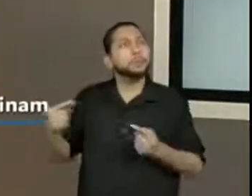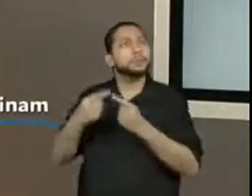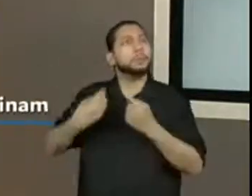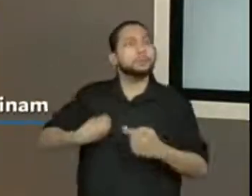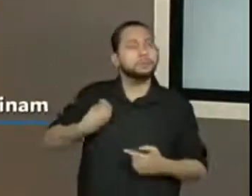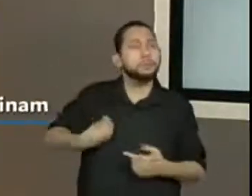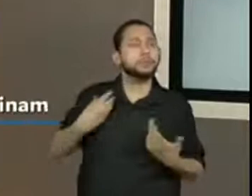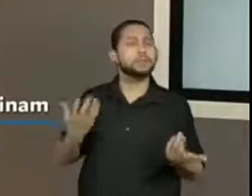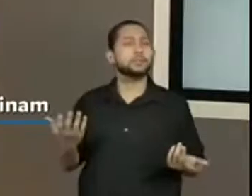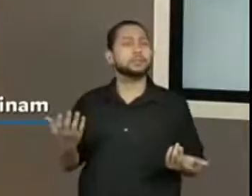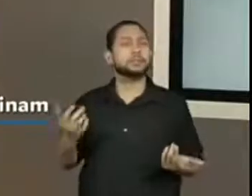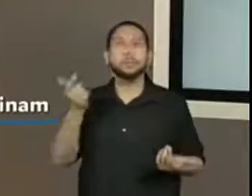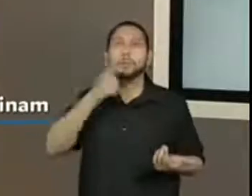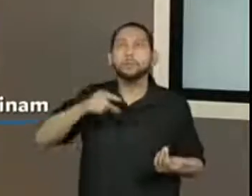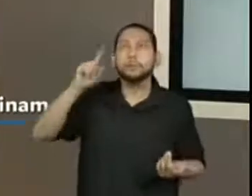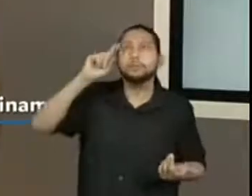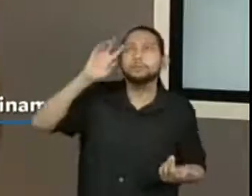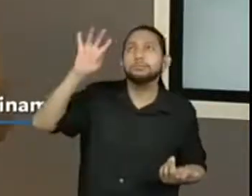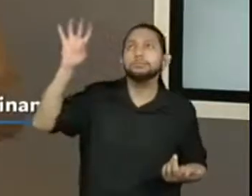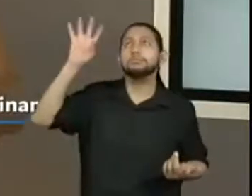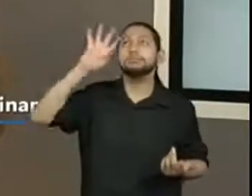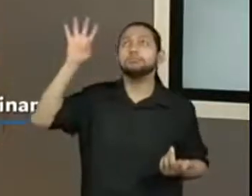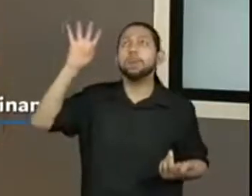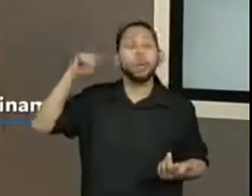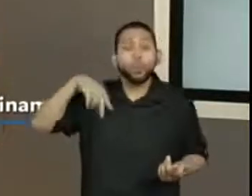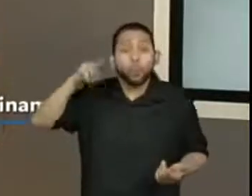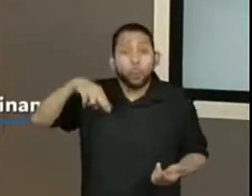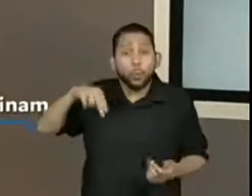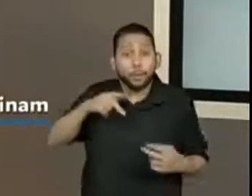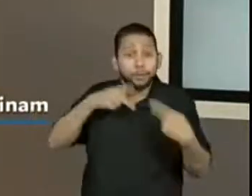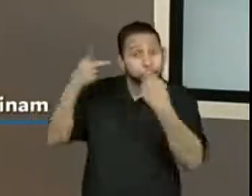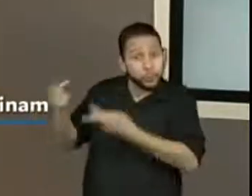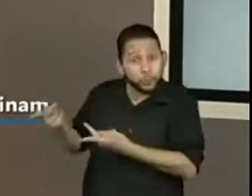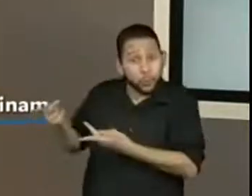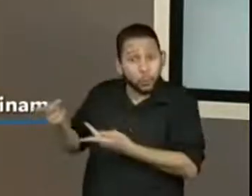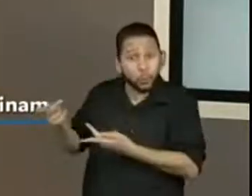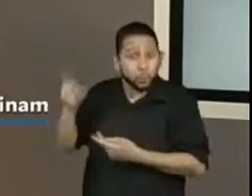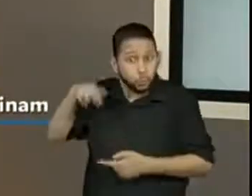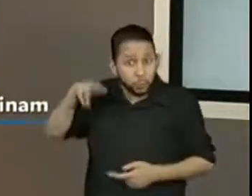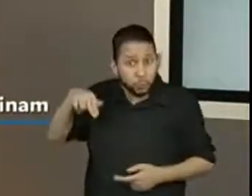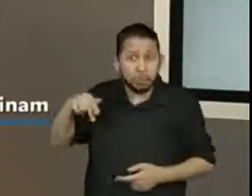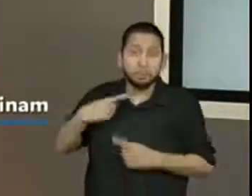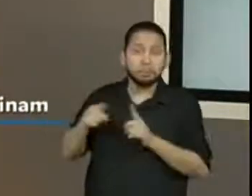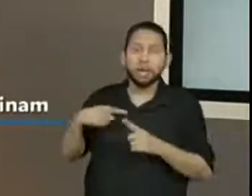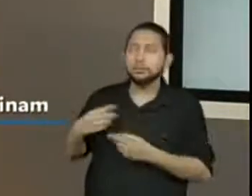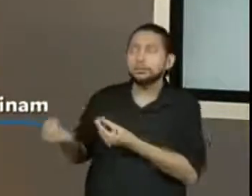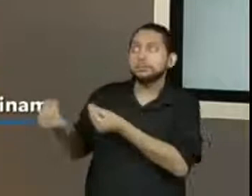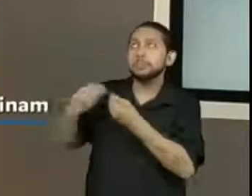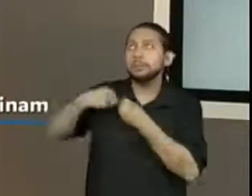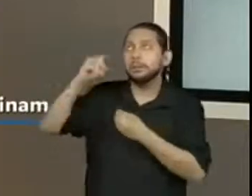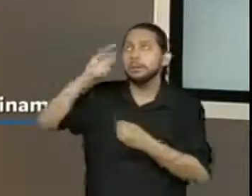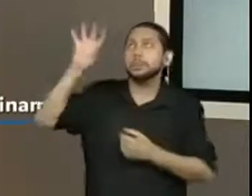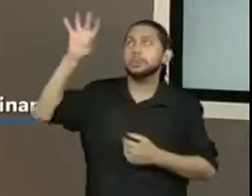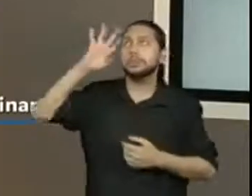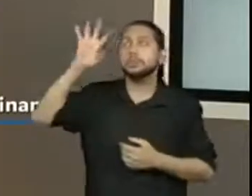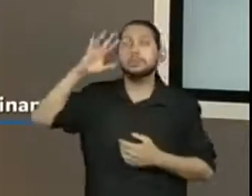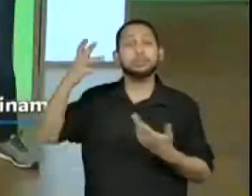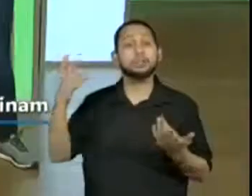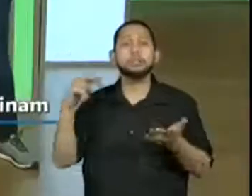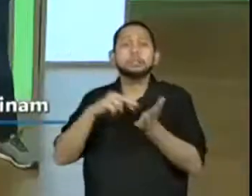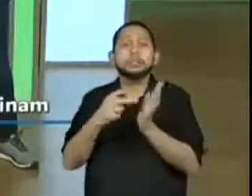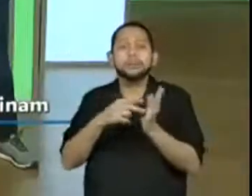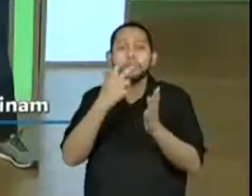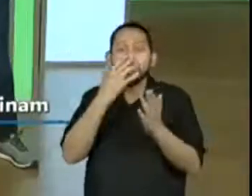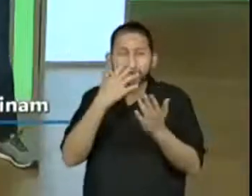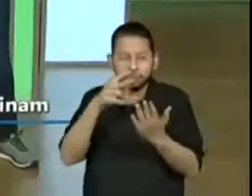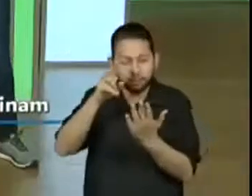levar a lugares que a gente nunca imaginou visitar ou revisitar. Então, realmente, a leitura abre portas,